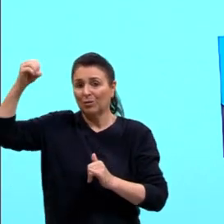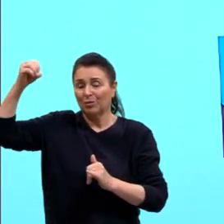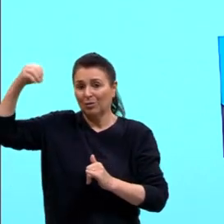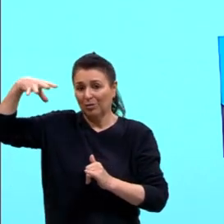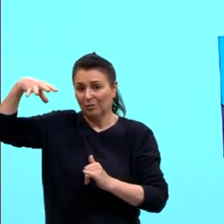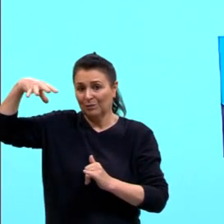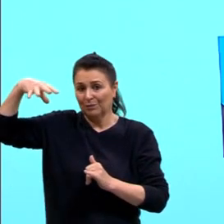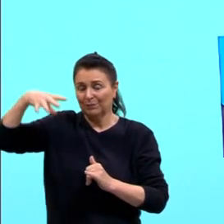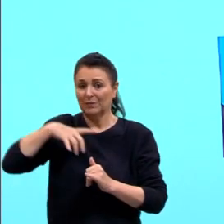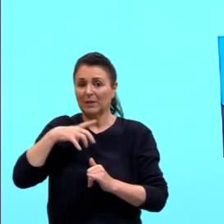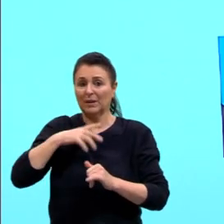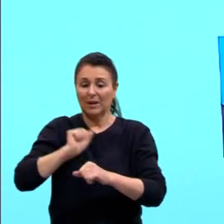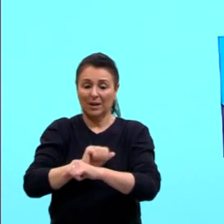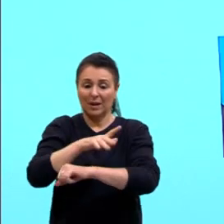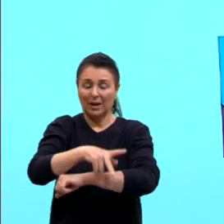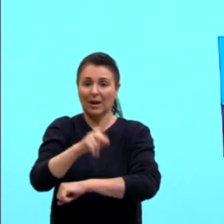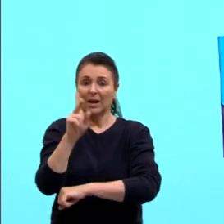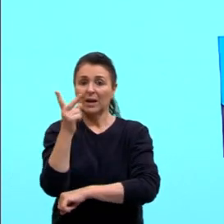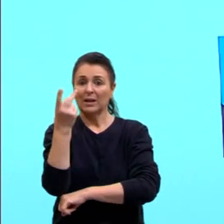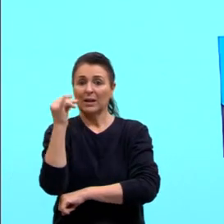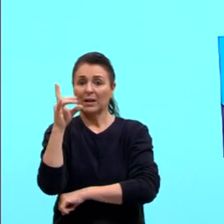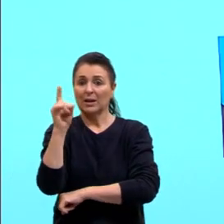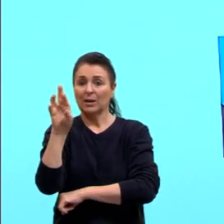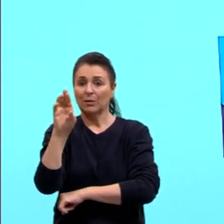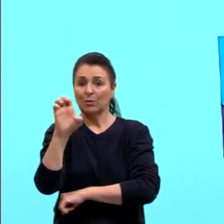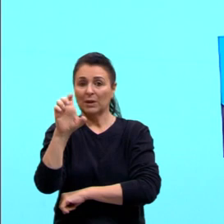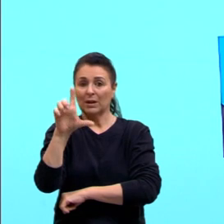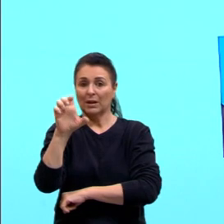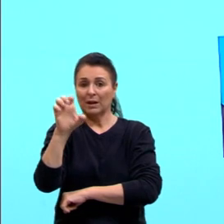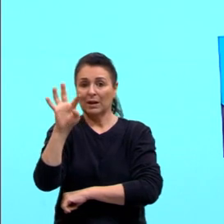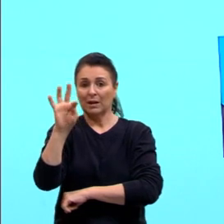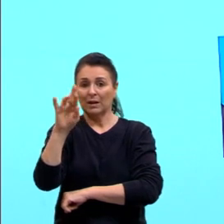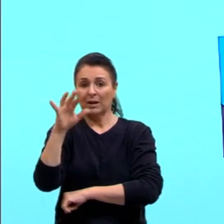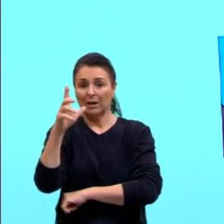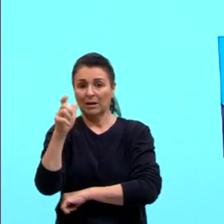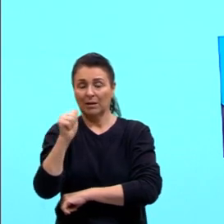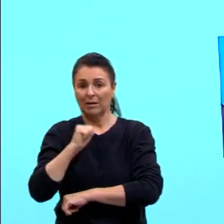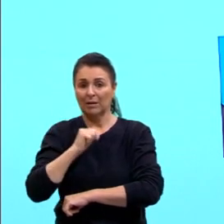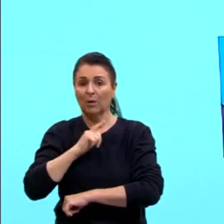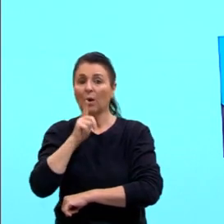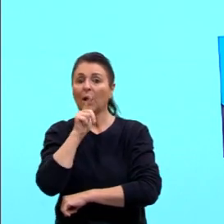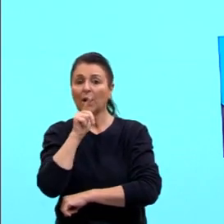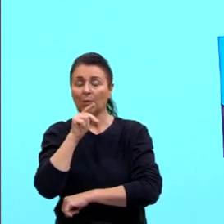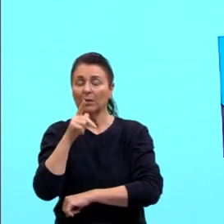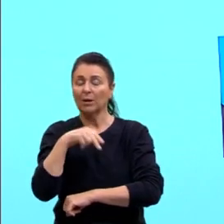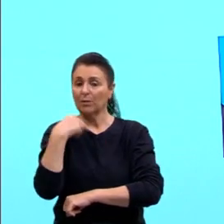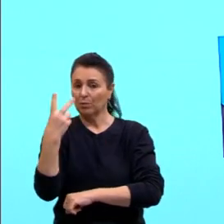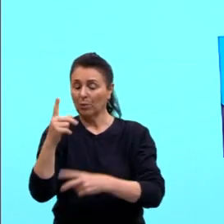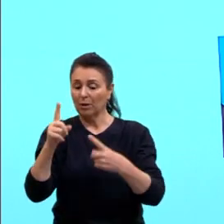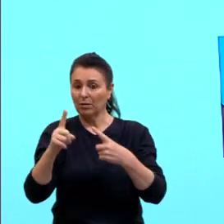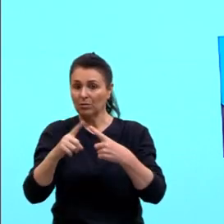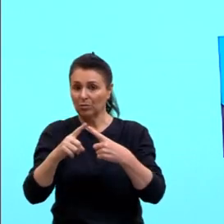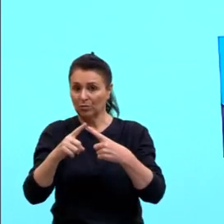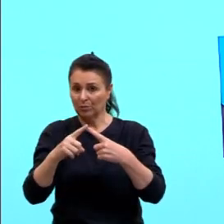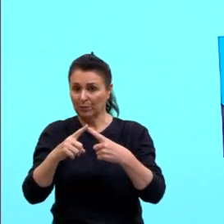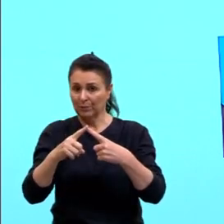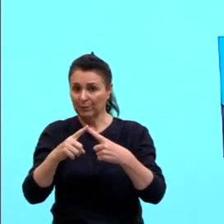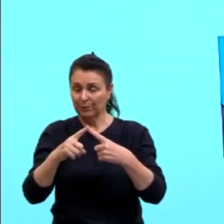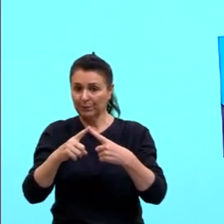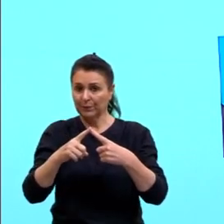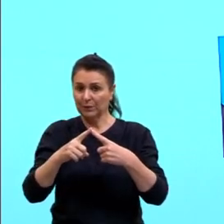hidroelétrica, tá, meninos e meninas. Então, a hidráulica tem esses dois tipos, né. A questão da,